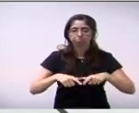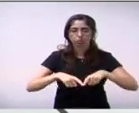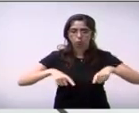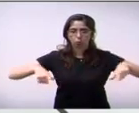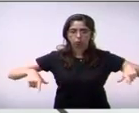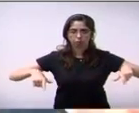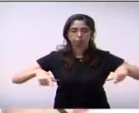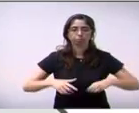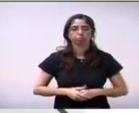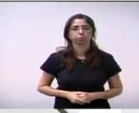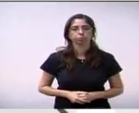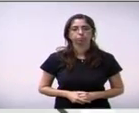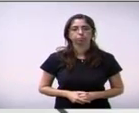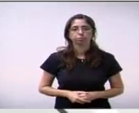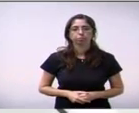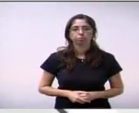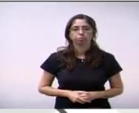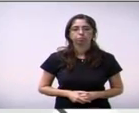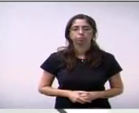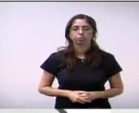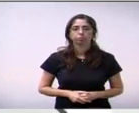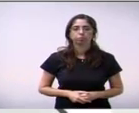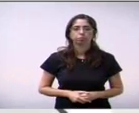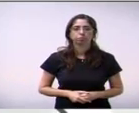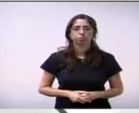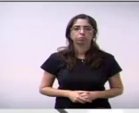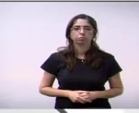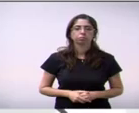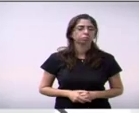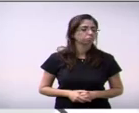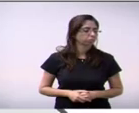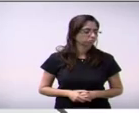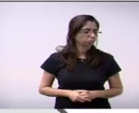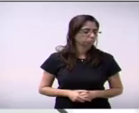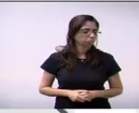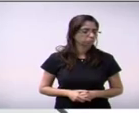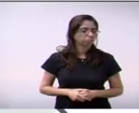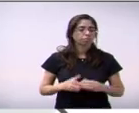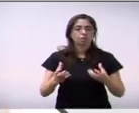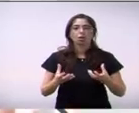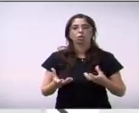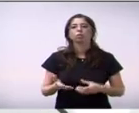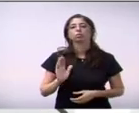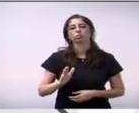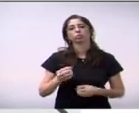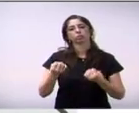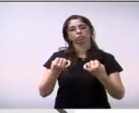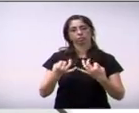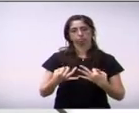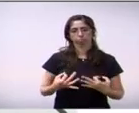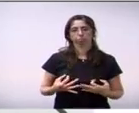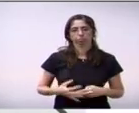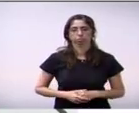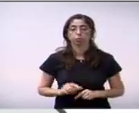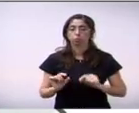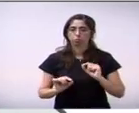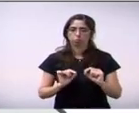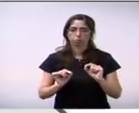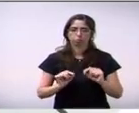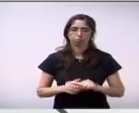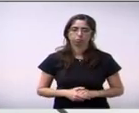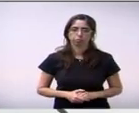eu tenho um requerimento mas eu vou deixar já eu gostaria de estar falando já aqui sobre a situação do